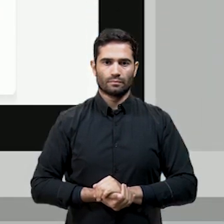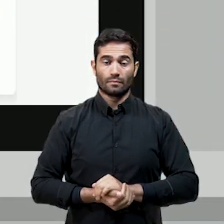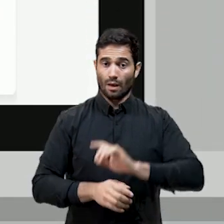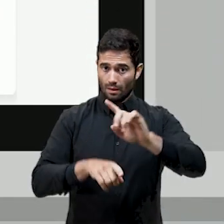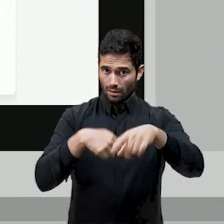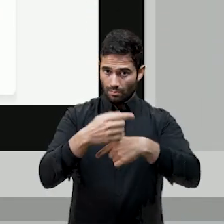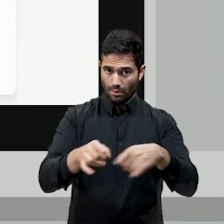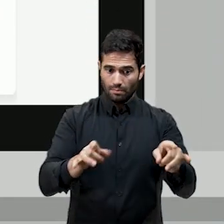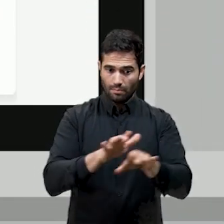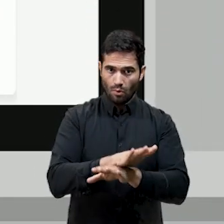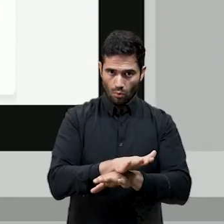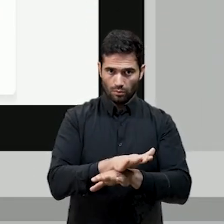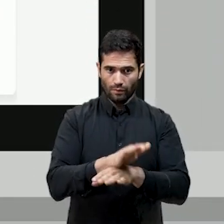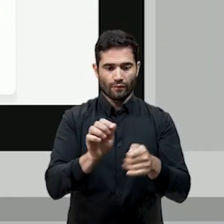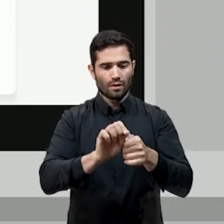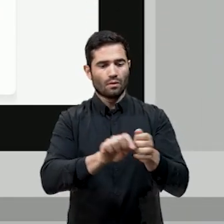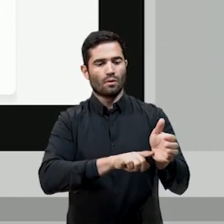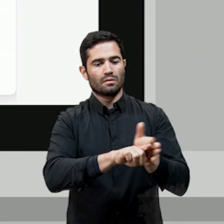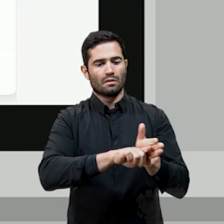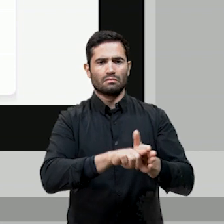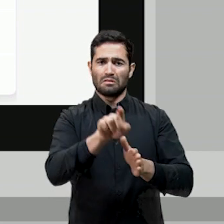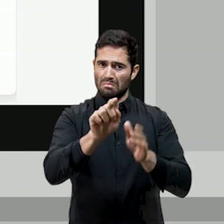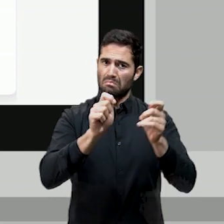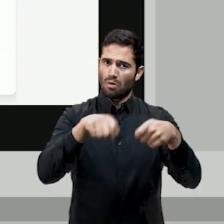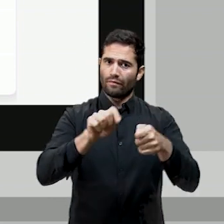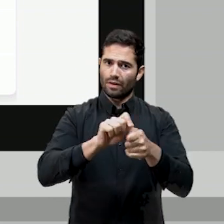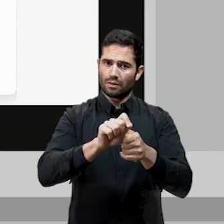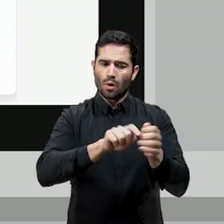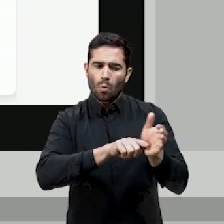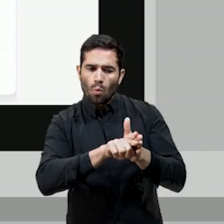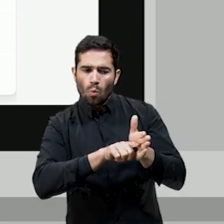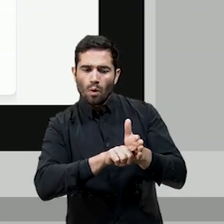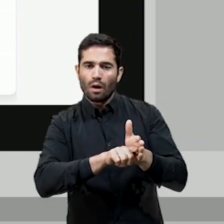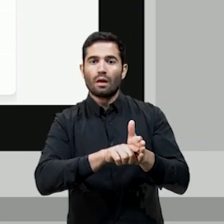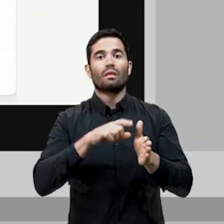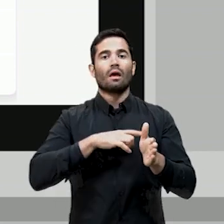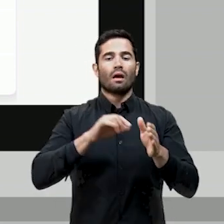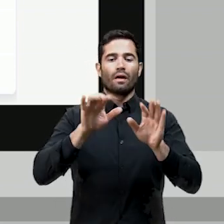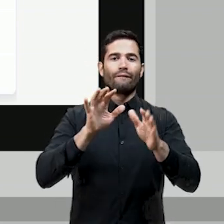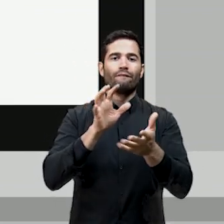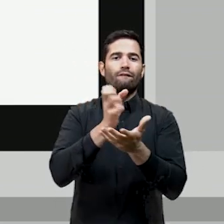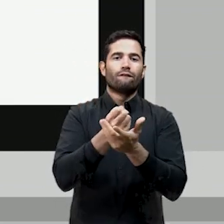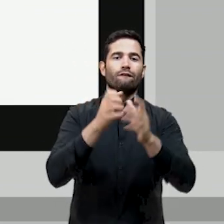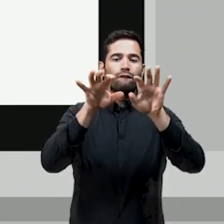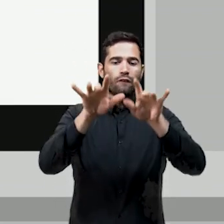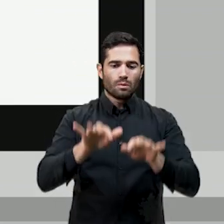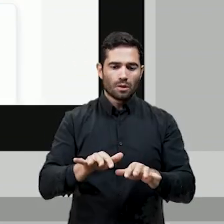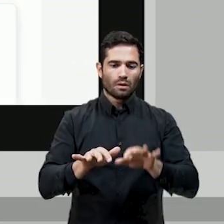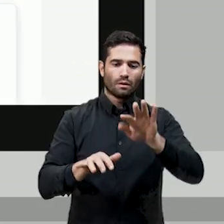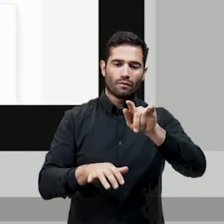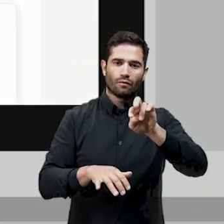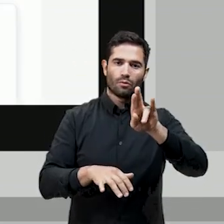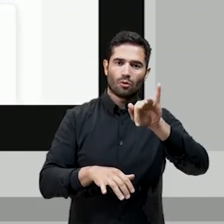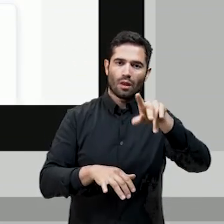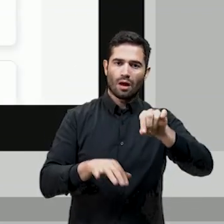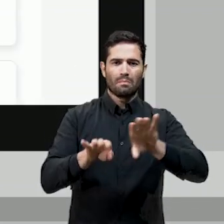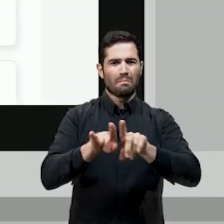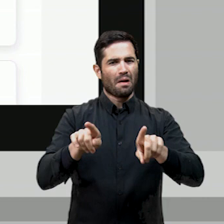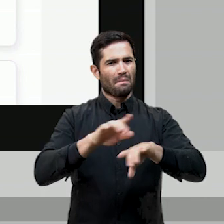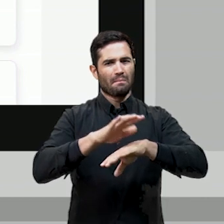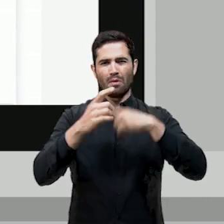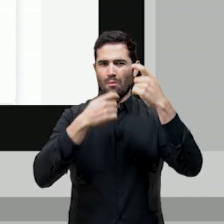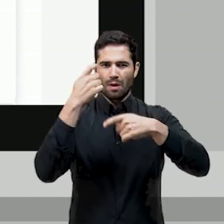Após realização dos exames você pode fazer a sua anamnese clicando no campo Formulário. Mas não se preocupe, pois podemos